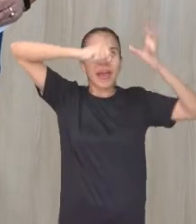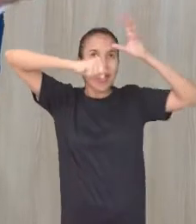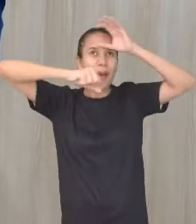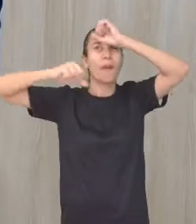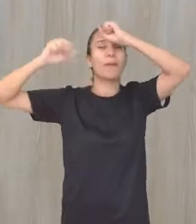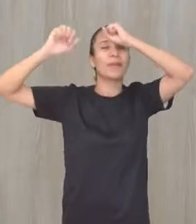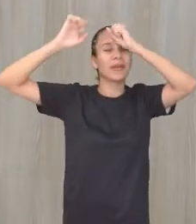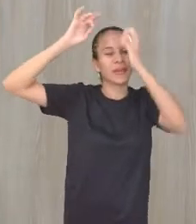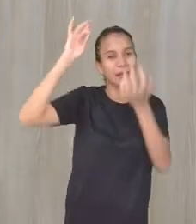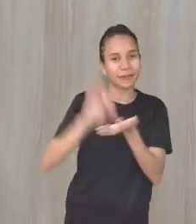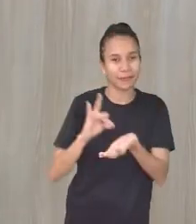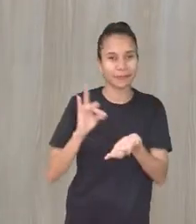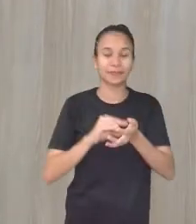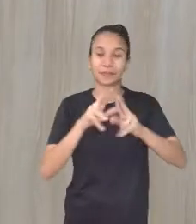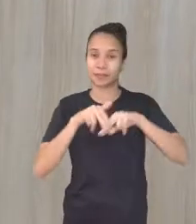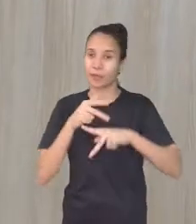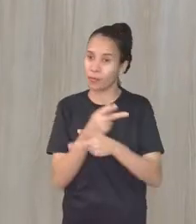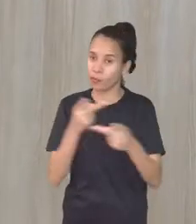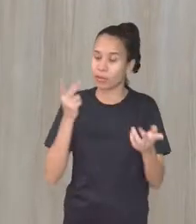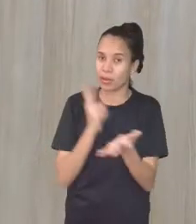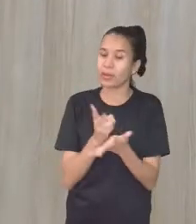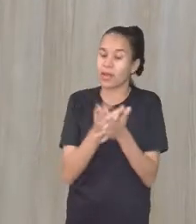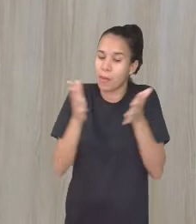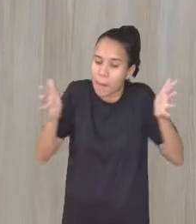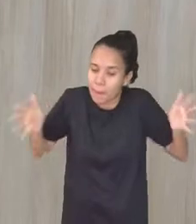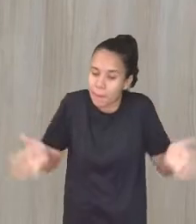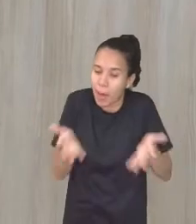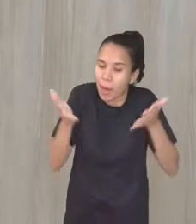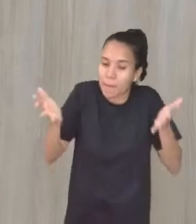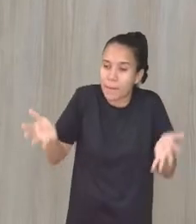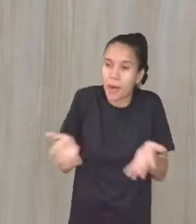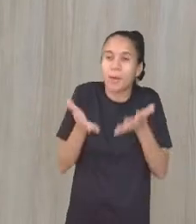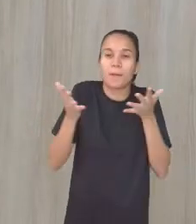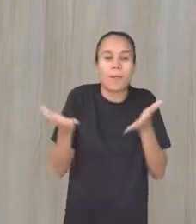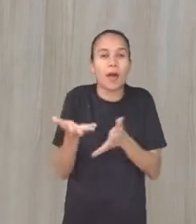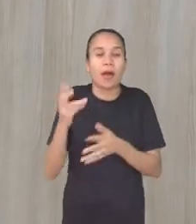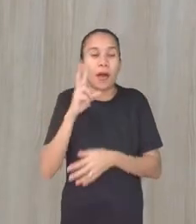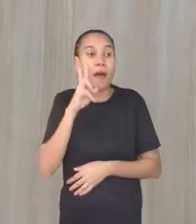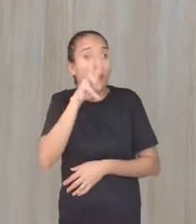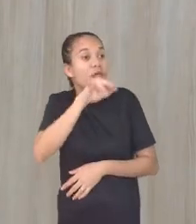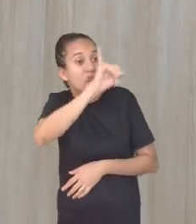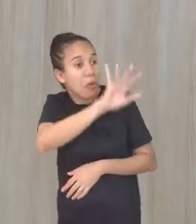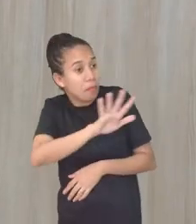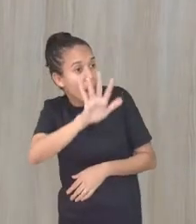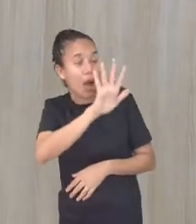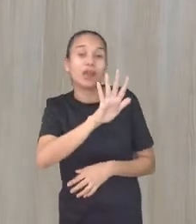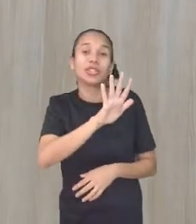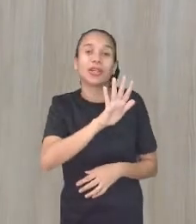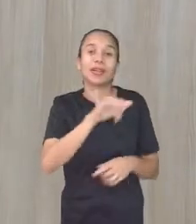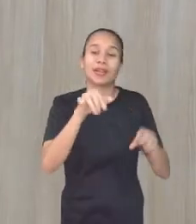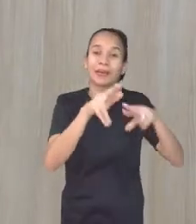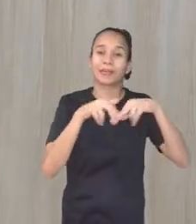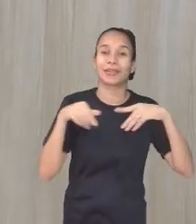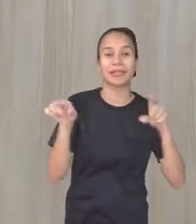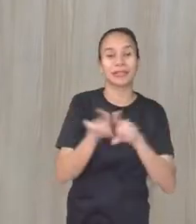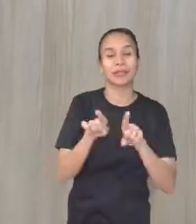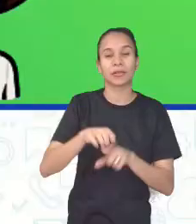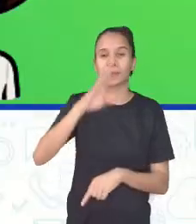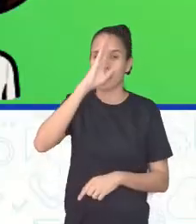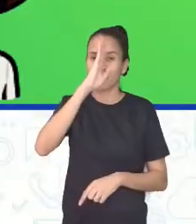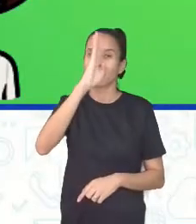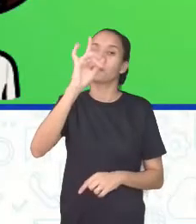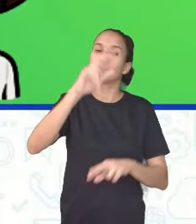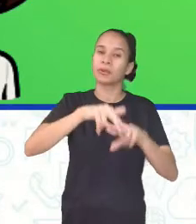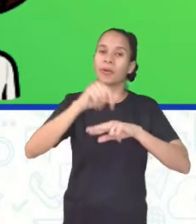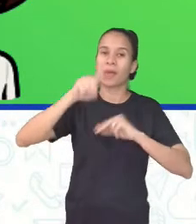fato. Porque vocês estão estimulados através de uma imagem que a gente traz, mas principalmente porque isso é